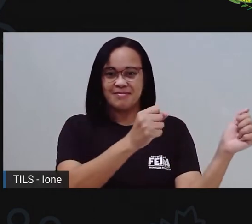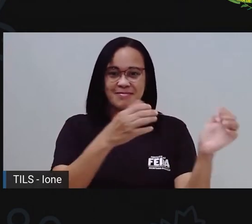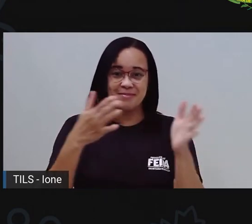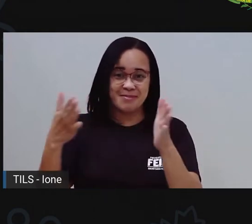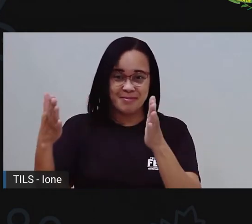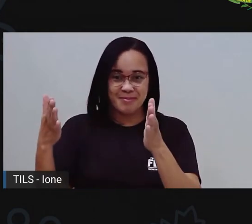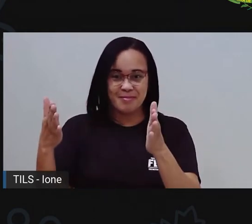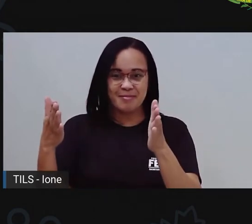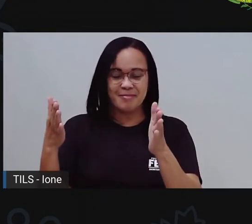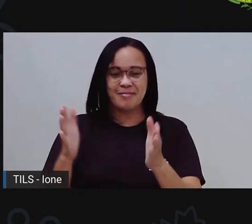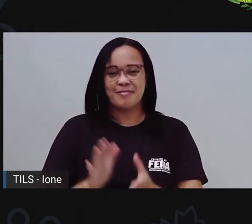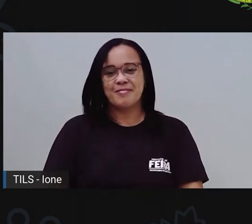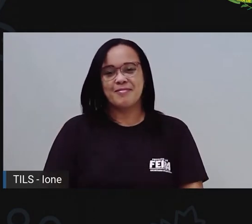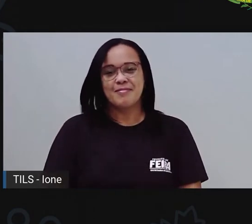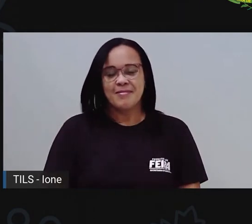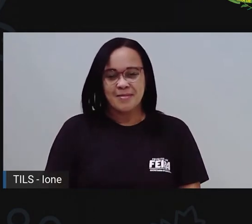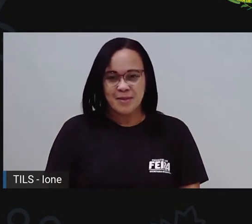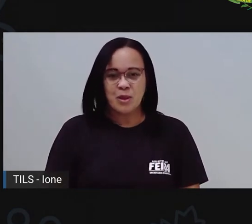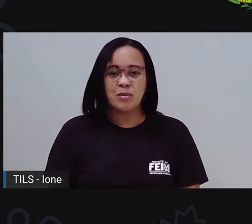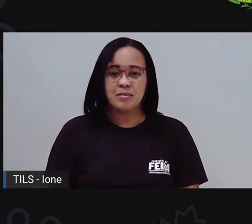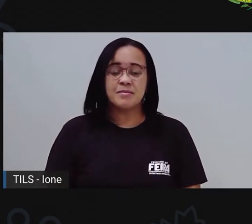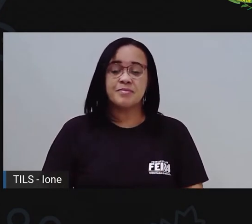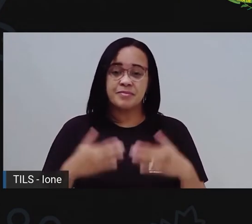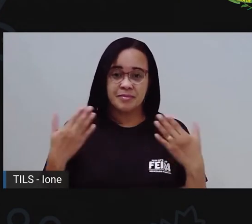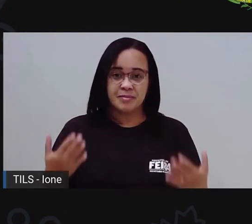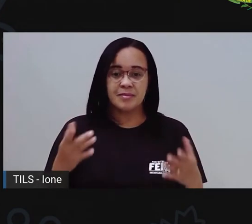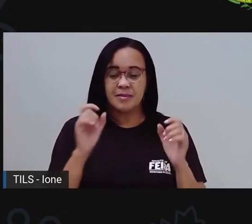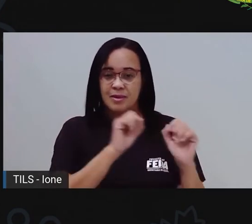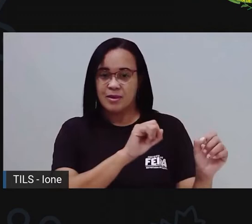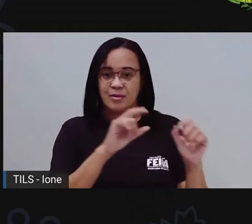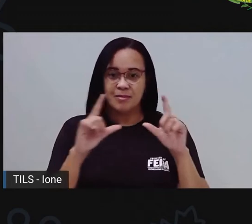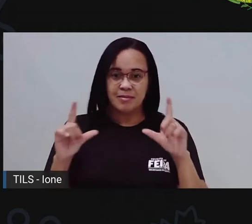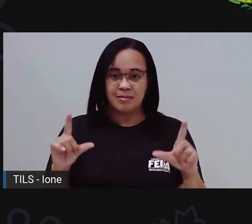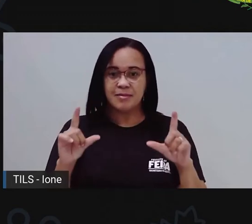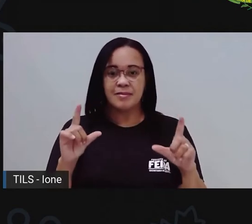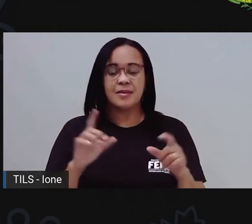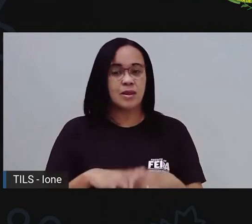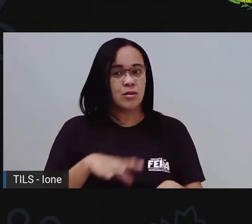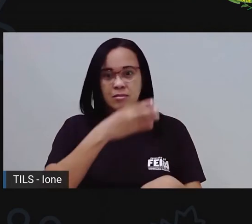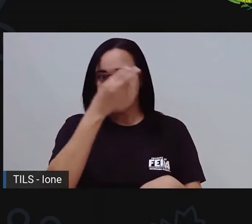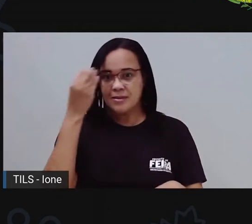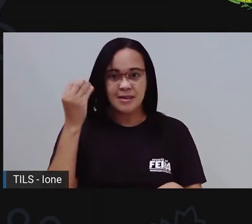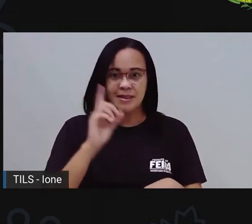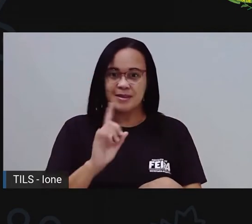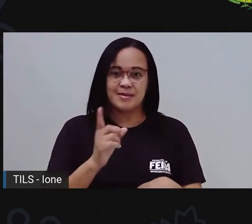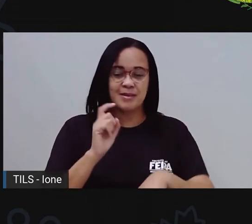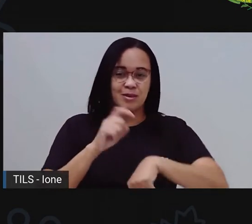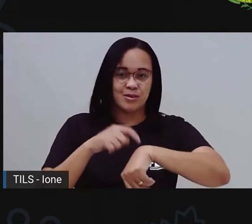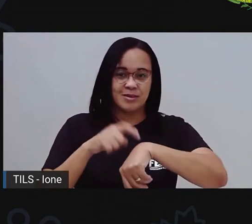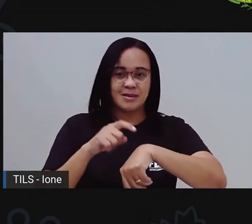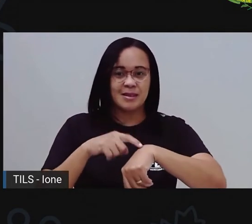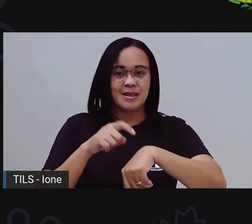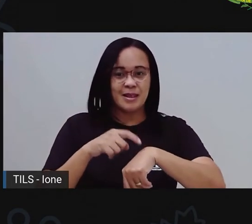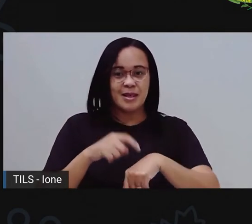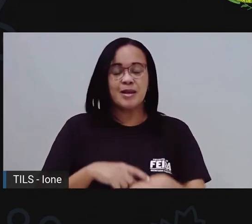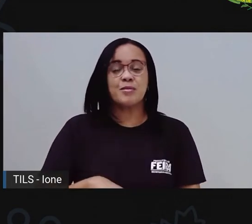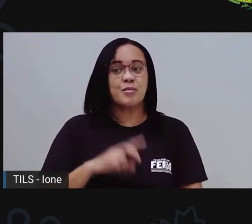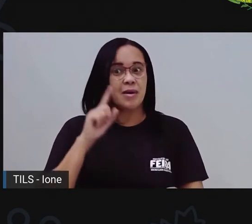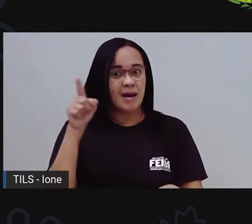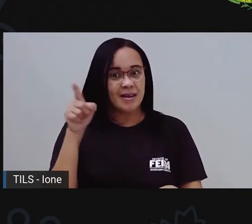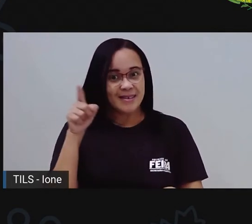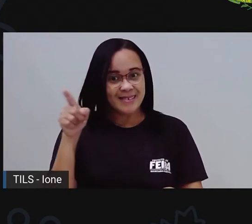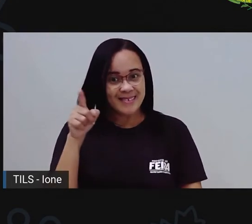vamos, né? Enquanto o slide não aparece, não esqueça. É o tempo que vocês precisam pra irem lá no canal, né?